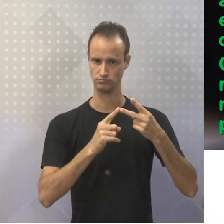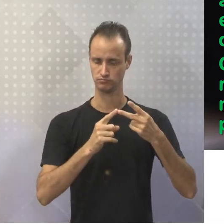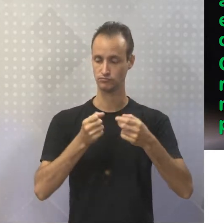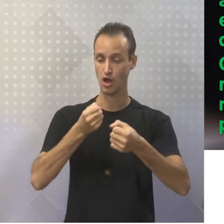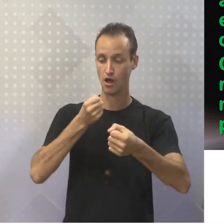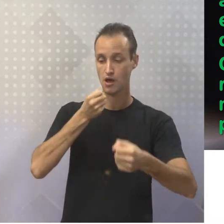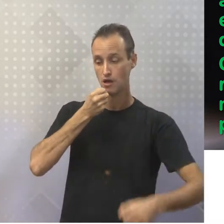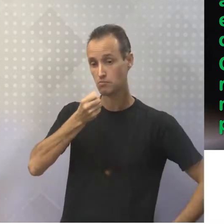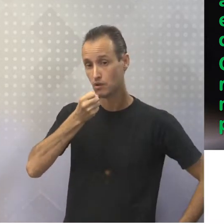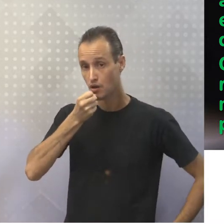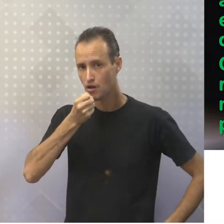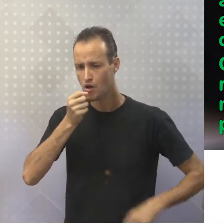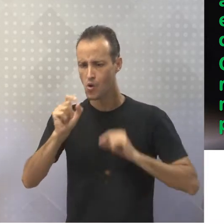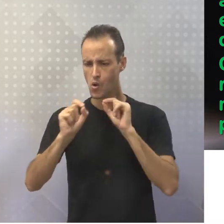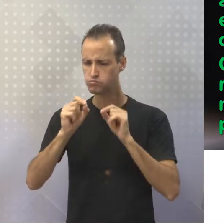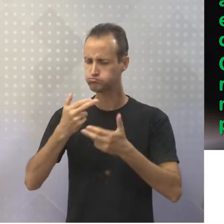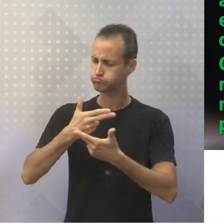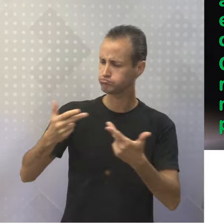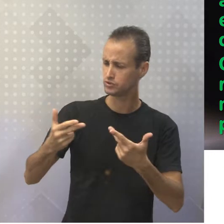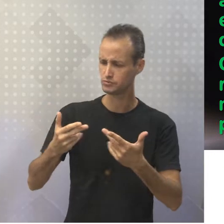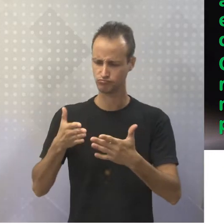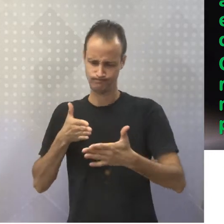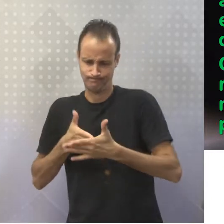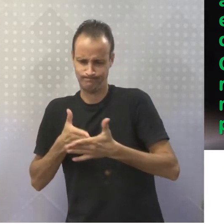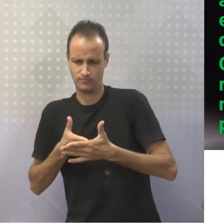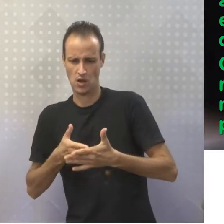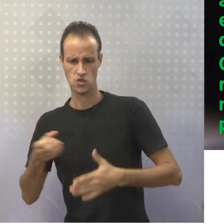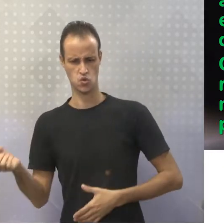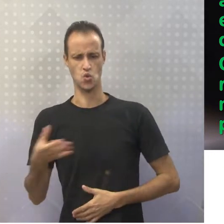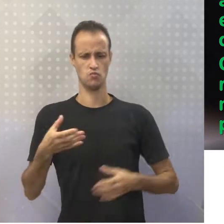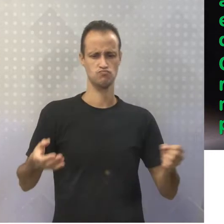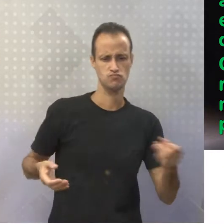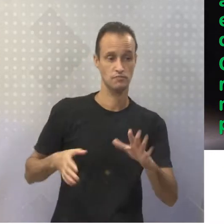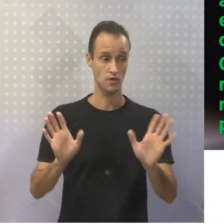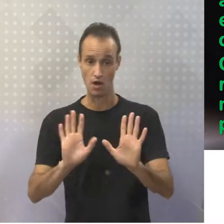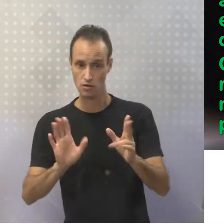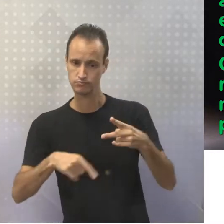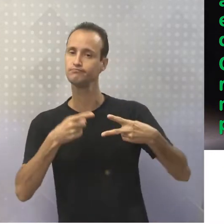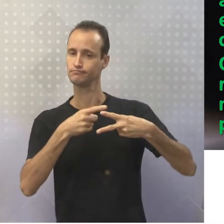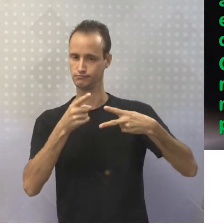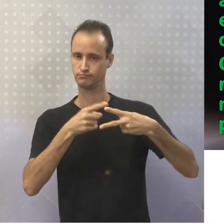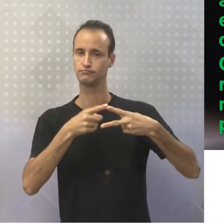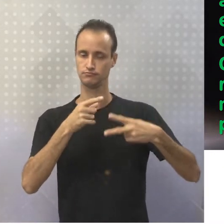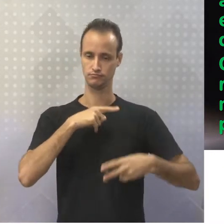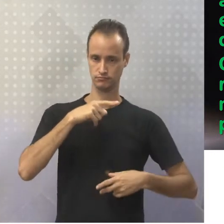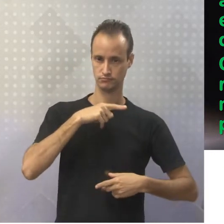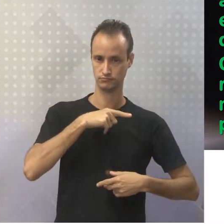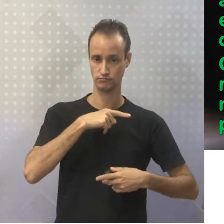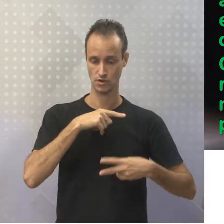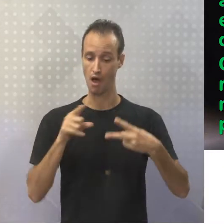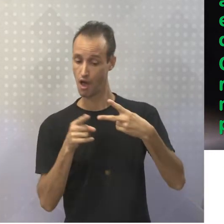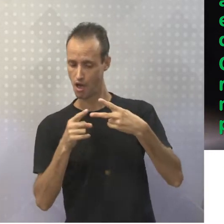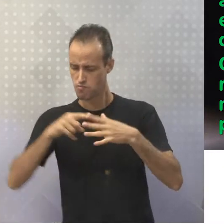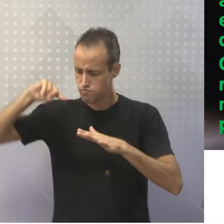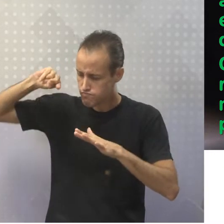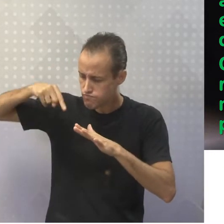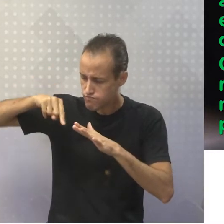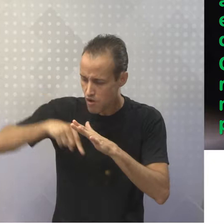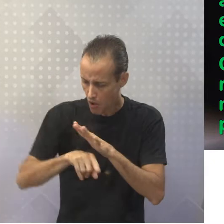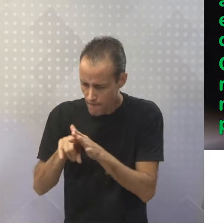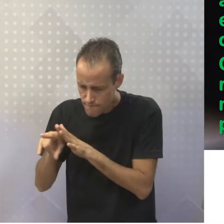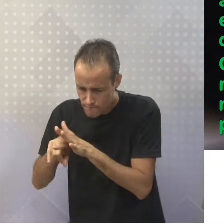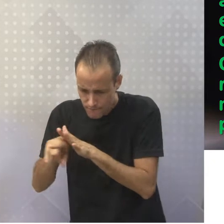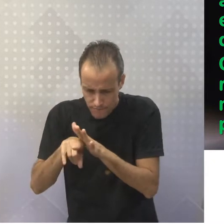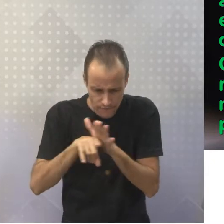limita a relatar um fato novo ou pontual, como faz uma notícia. A reportagem o aprofunda por meio da